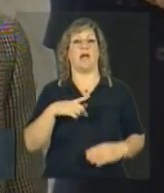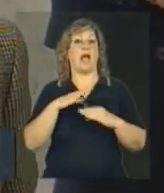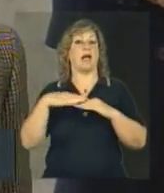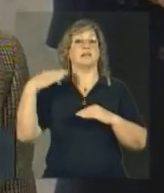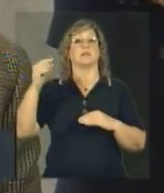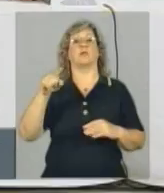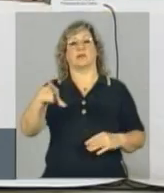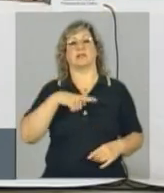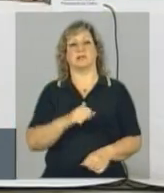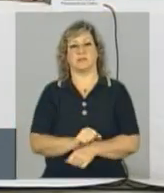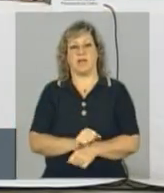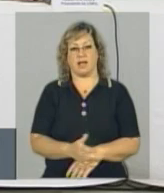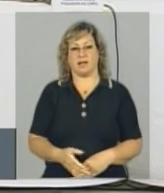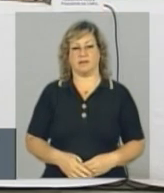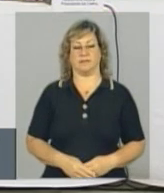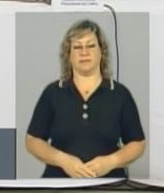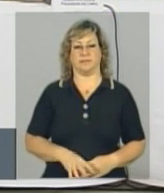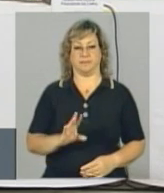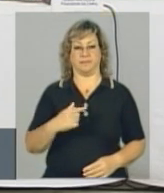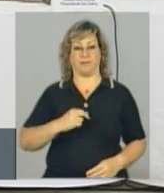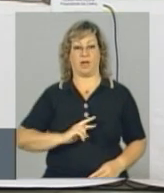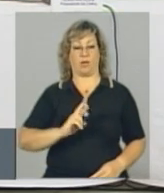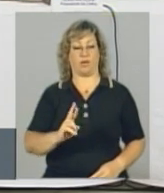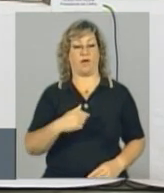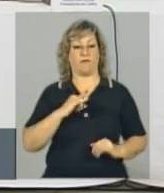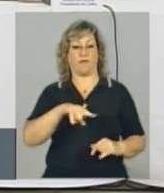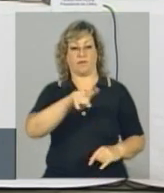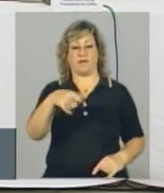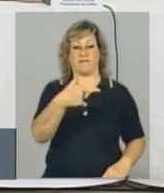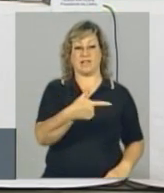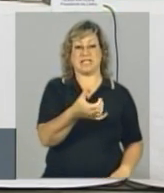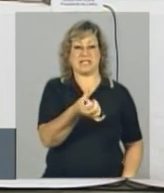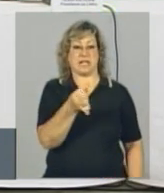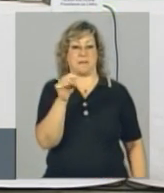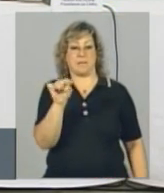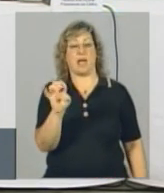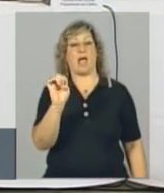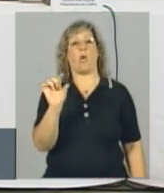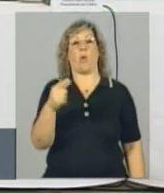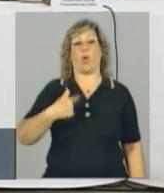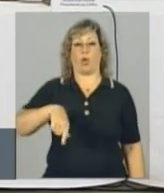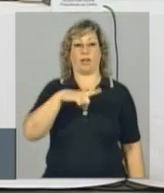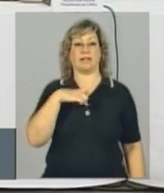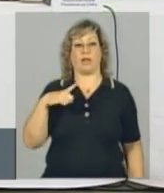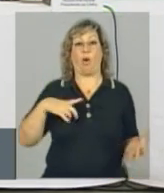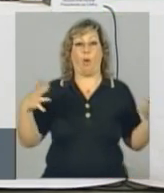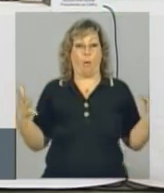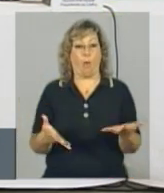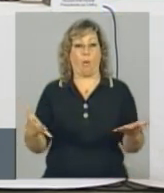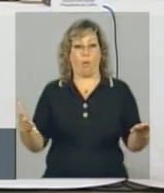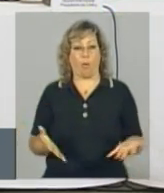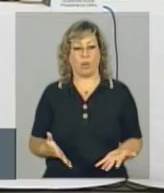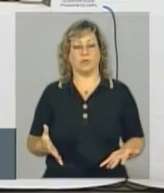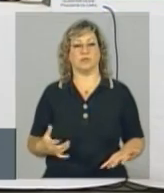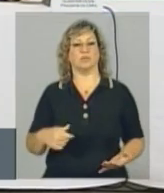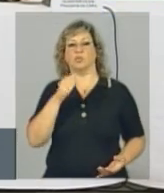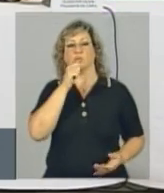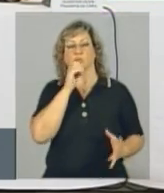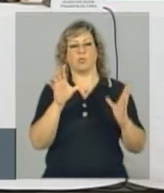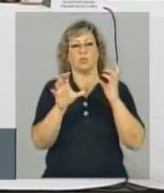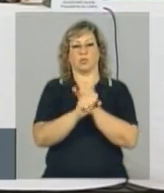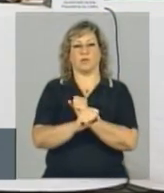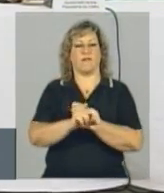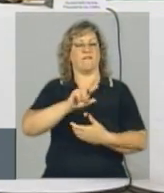expectativa? Não, como eu disse para vocês, 21 mil, 26 mil é o que nós temos hoje. E não estão contabilizadas